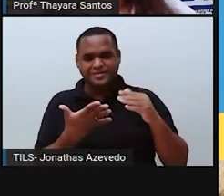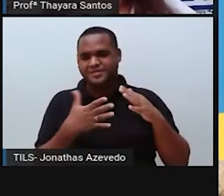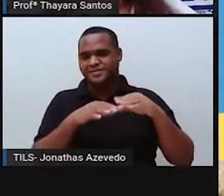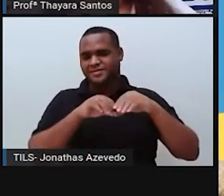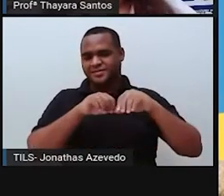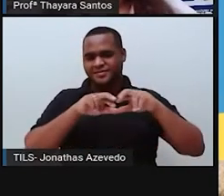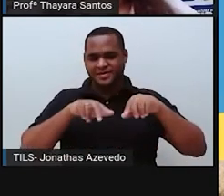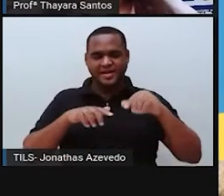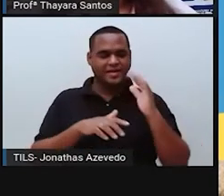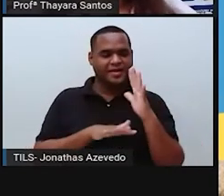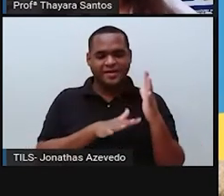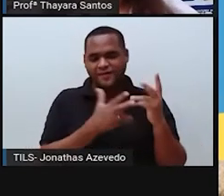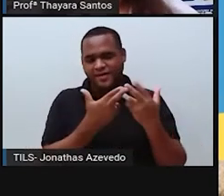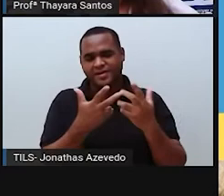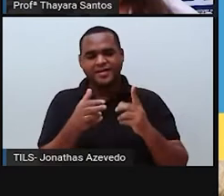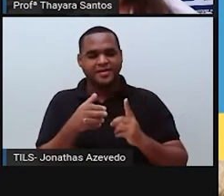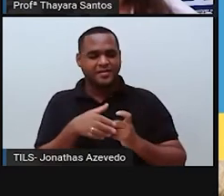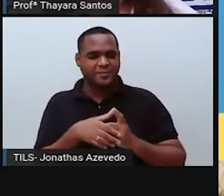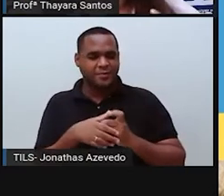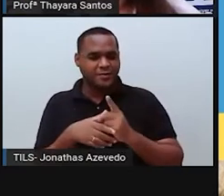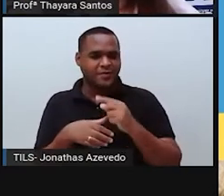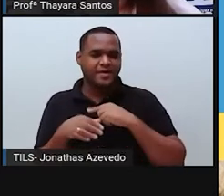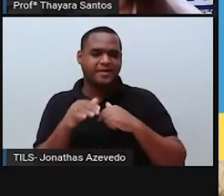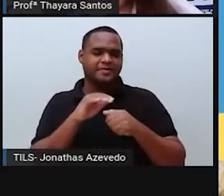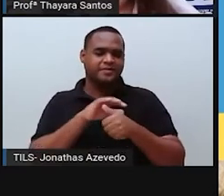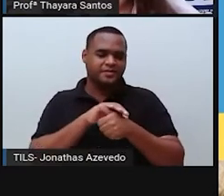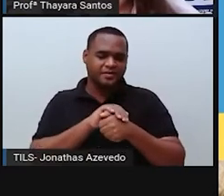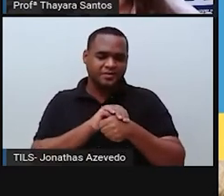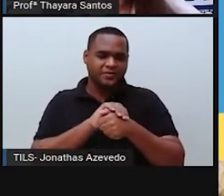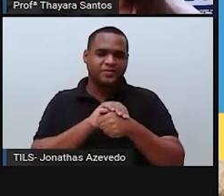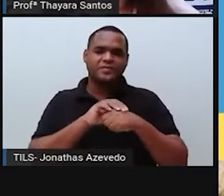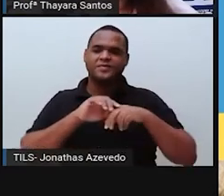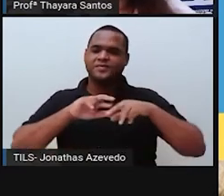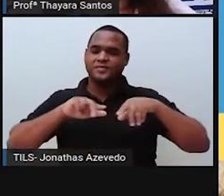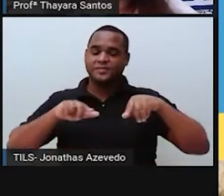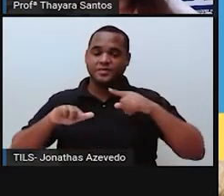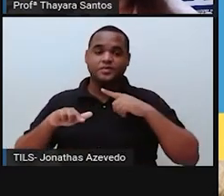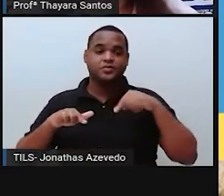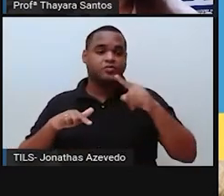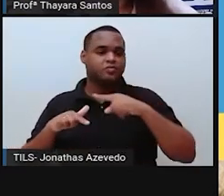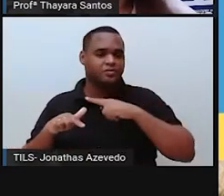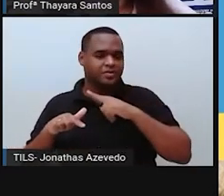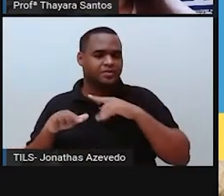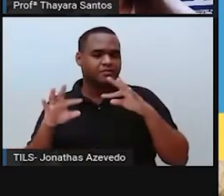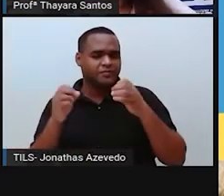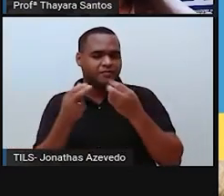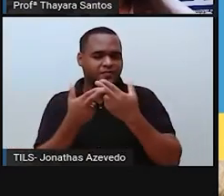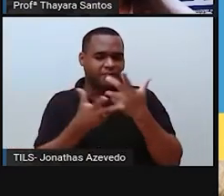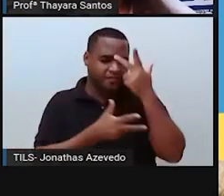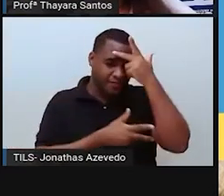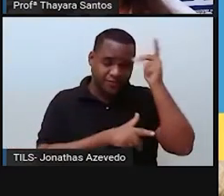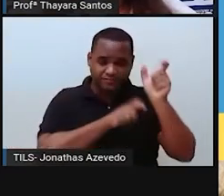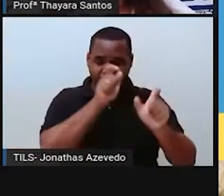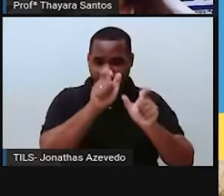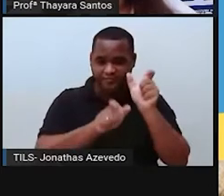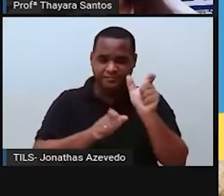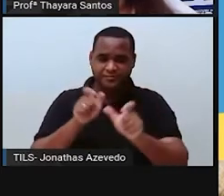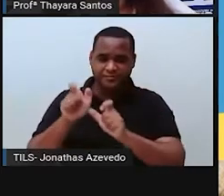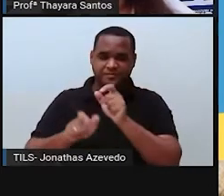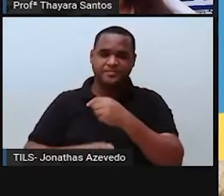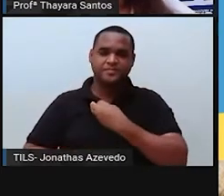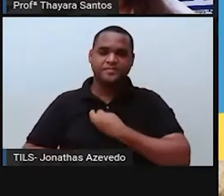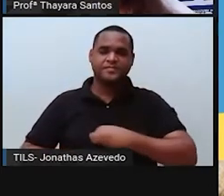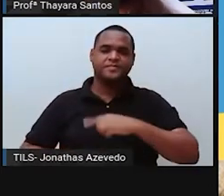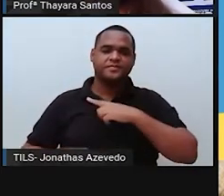plantas, a gente tem minhoca, a gente tem tatu e a gente tem a gente, né? Nós estamos aqui na litosfera também, pisando